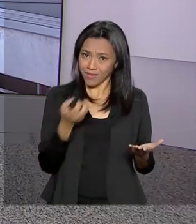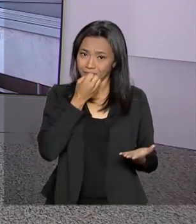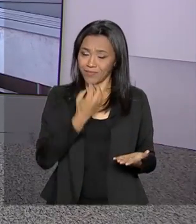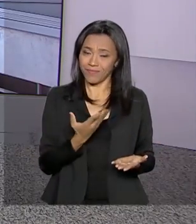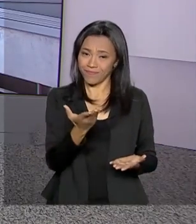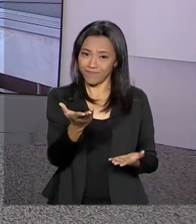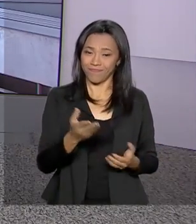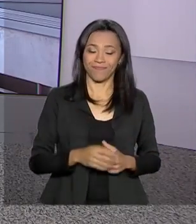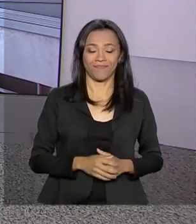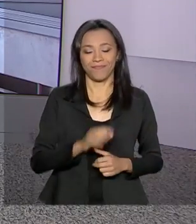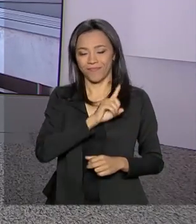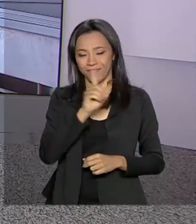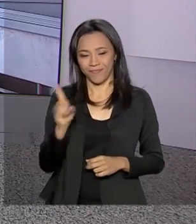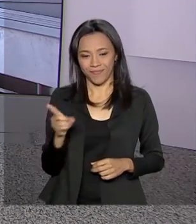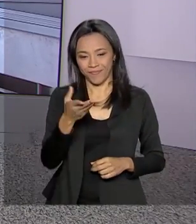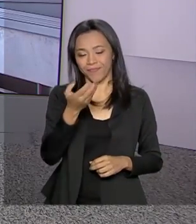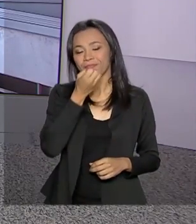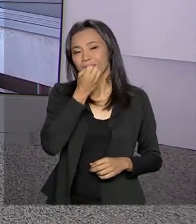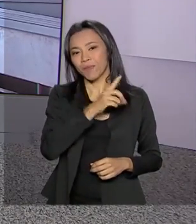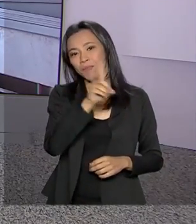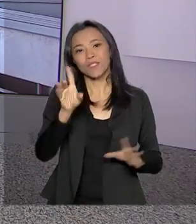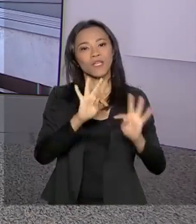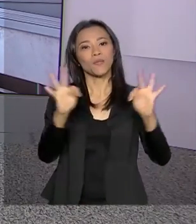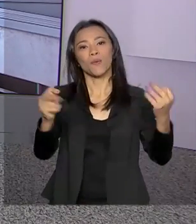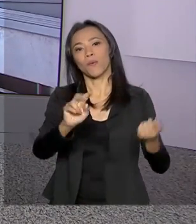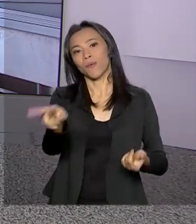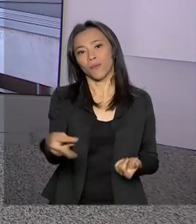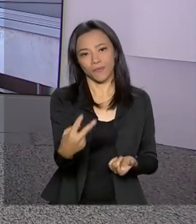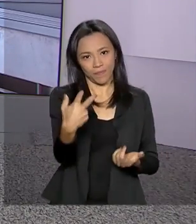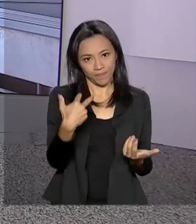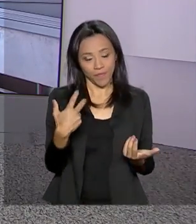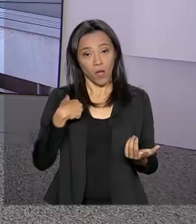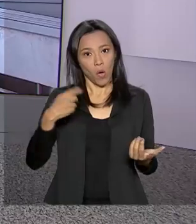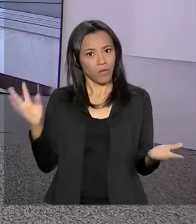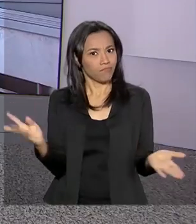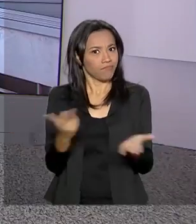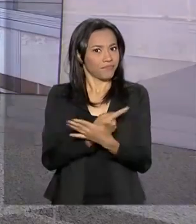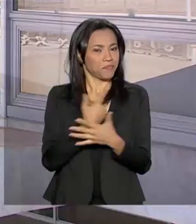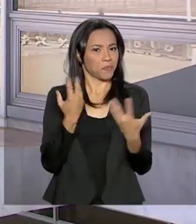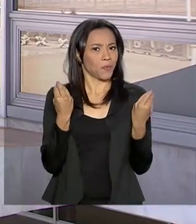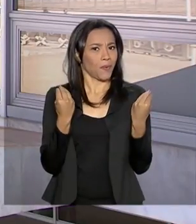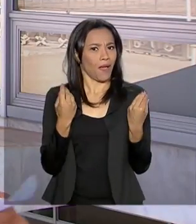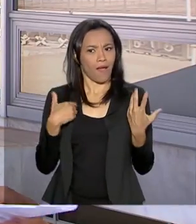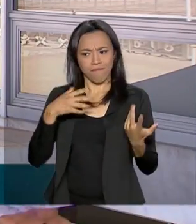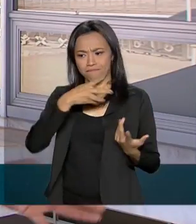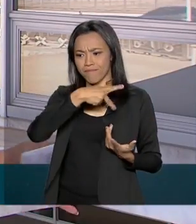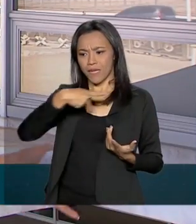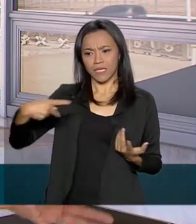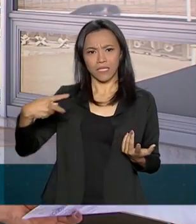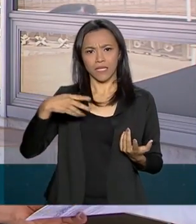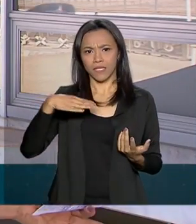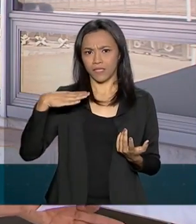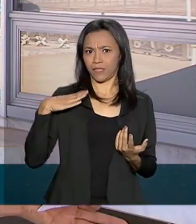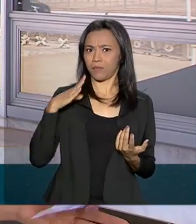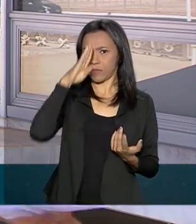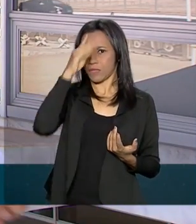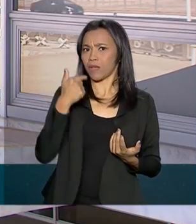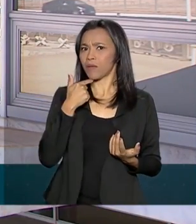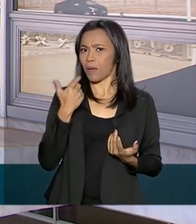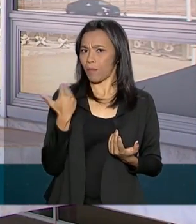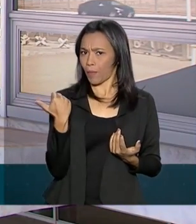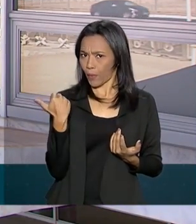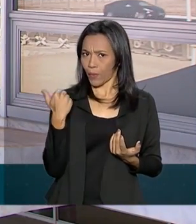para você. Oi, Carla. Bom dia a você e a todos. Olha, um fato inusitado, viu? O presidente saiu agora há pouco, como você disse, aqui do Palácio do